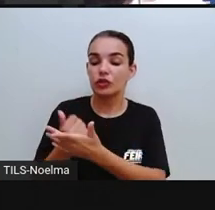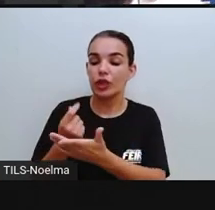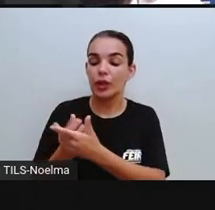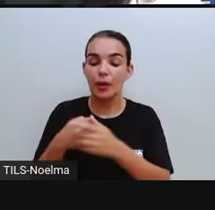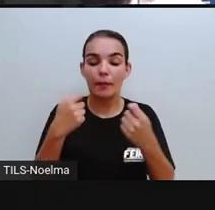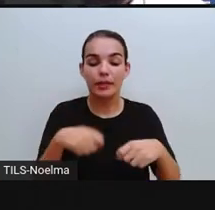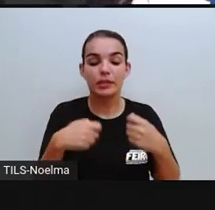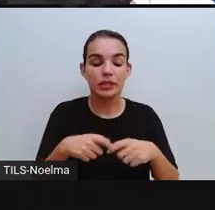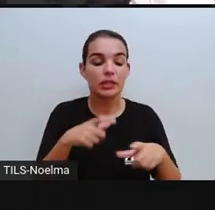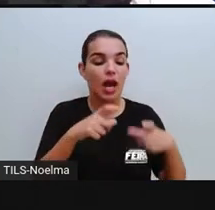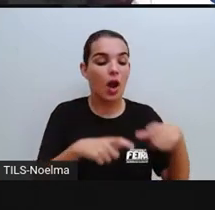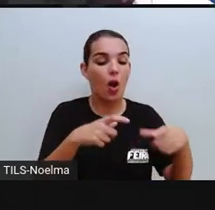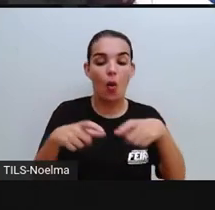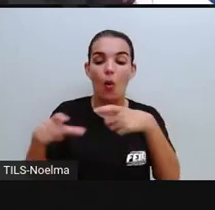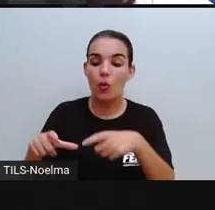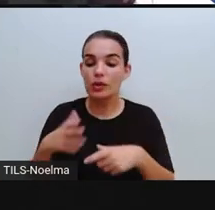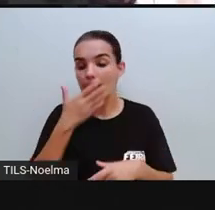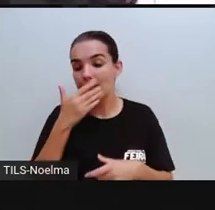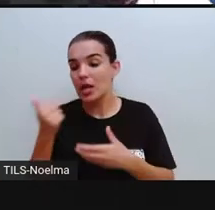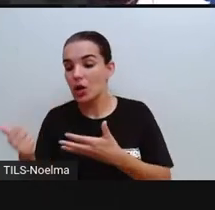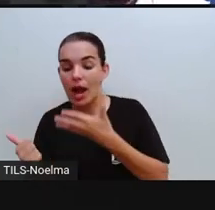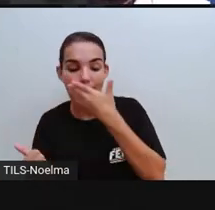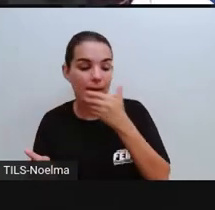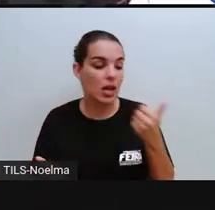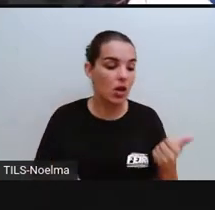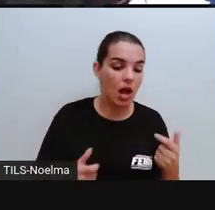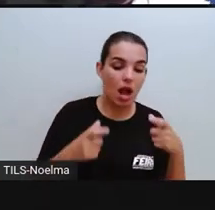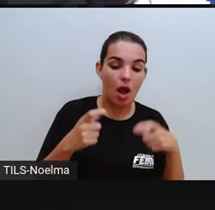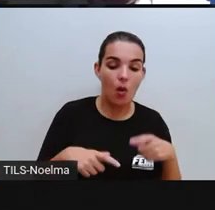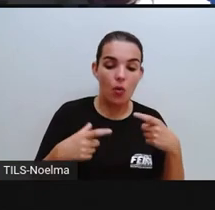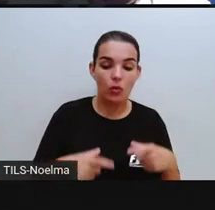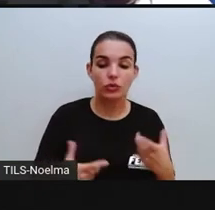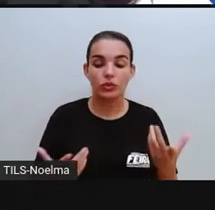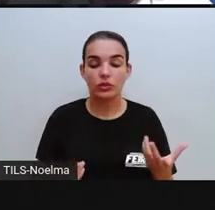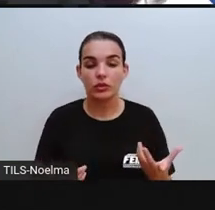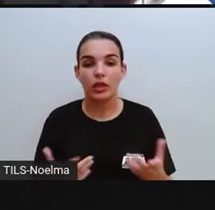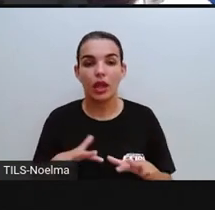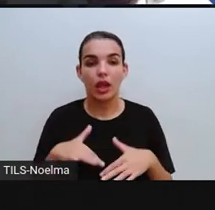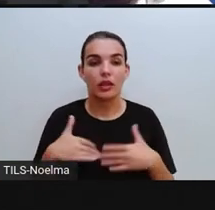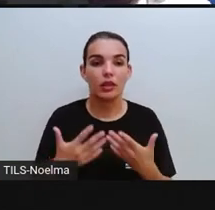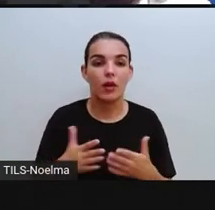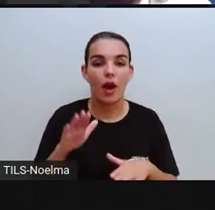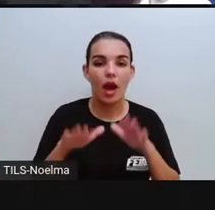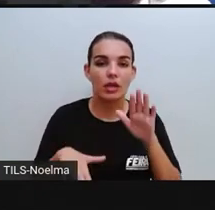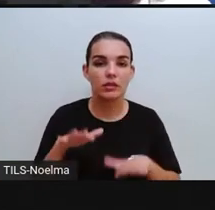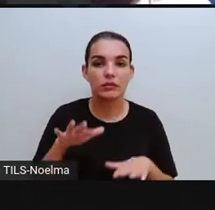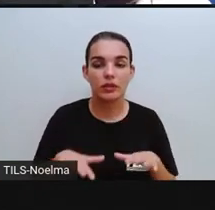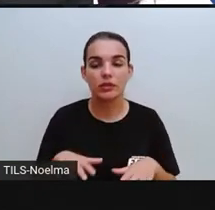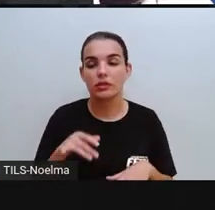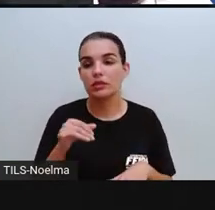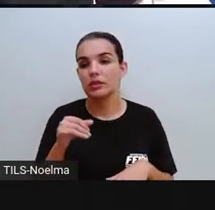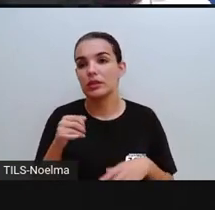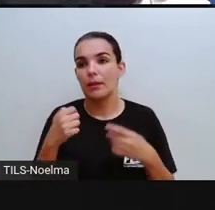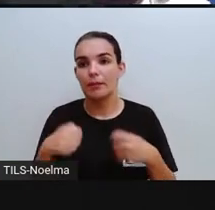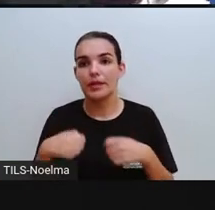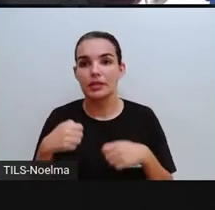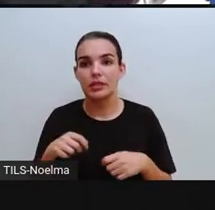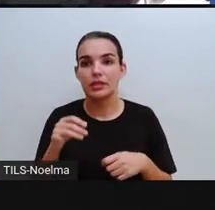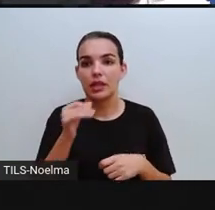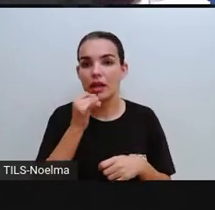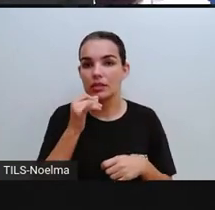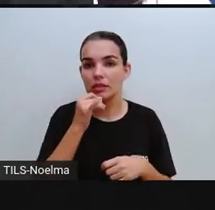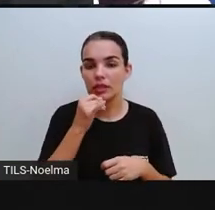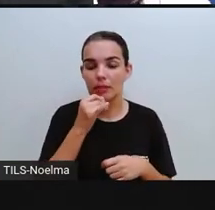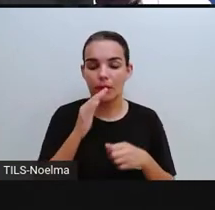precisando aí melhorar. Então, às vezes, ó, é alguma coisa aí, um bairro que